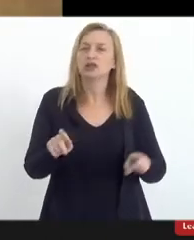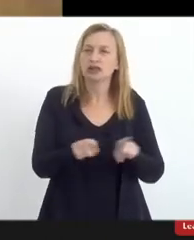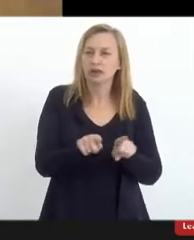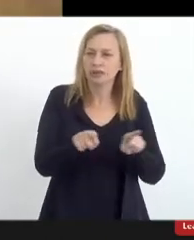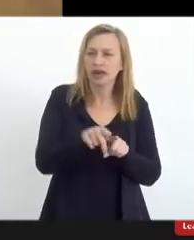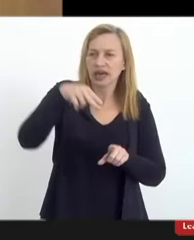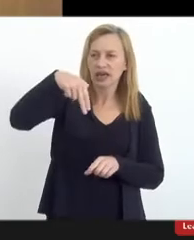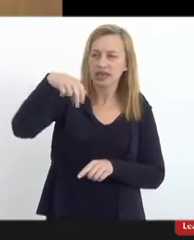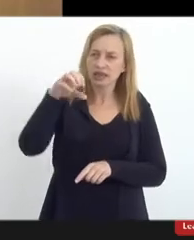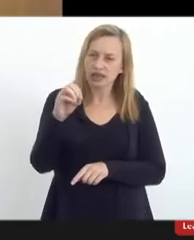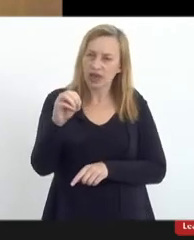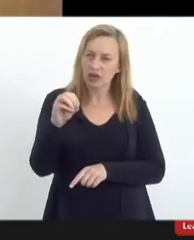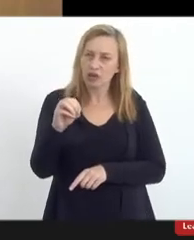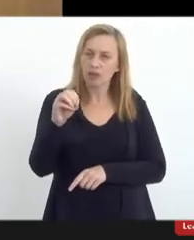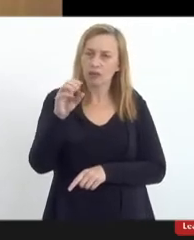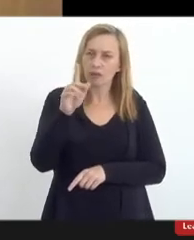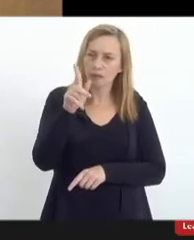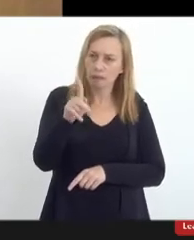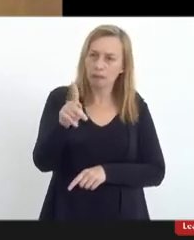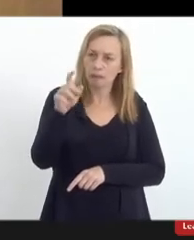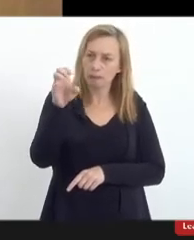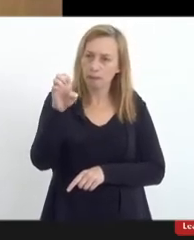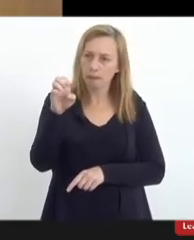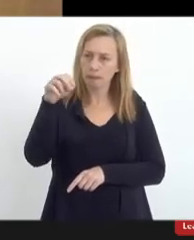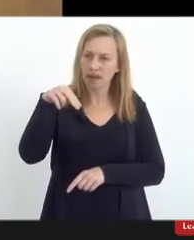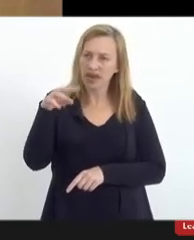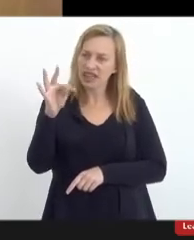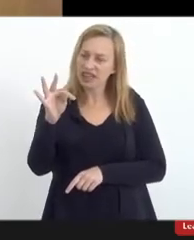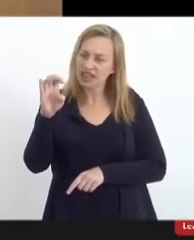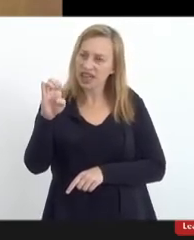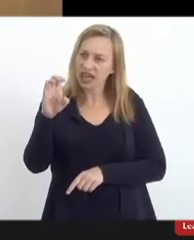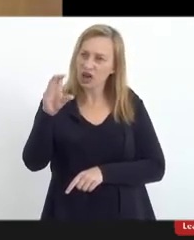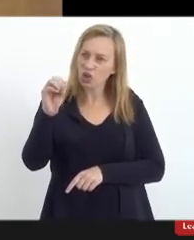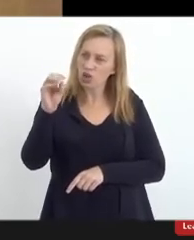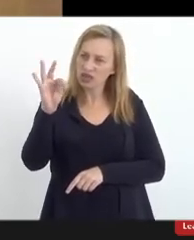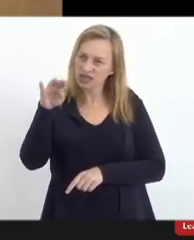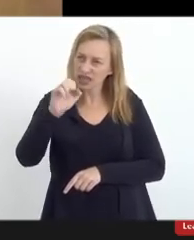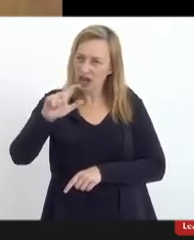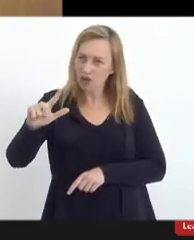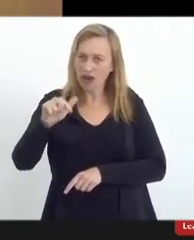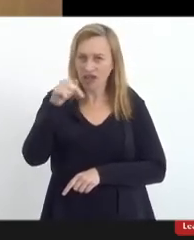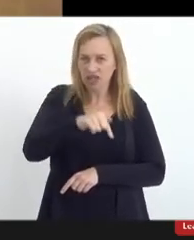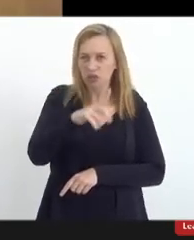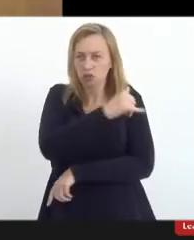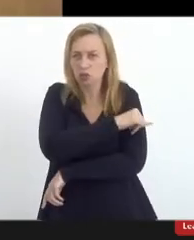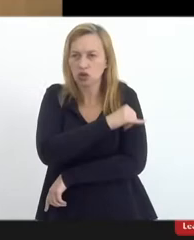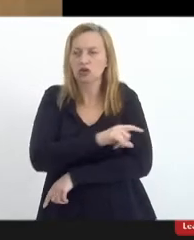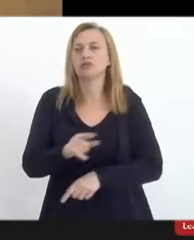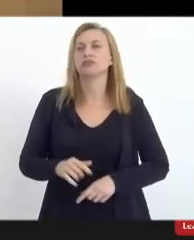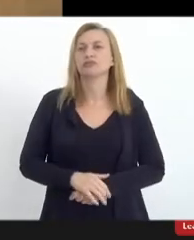hoje presentes aqui no Rio. Claro, deputada, com aqueles que querem conversar conosco.